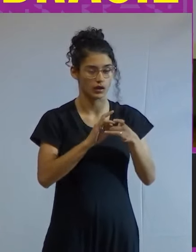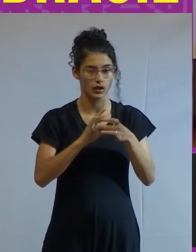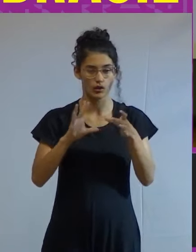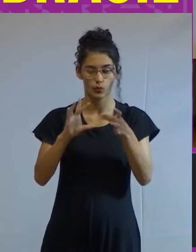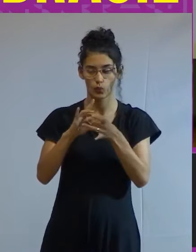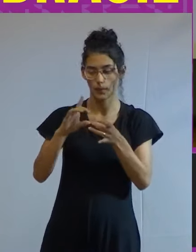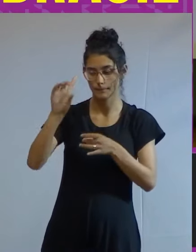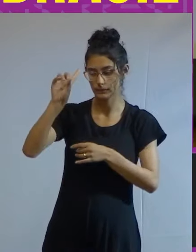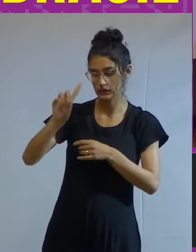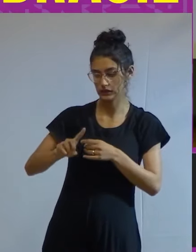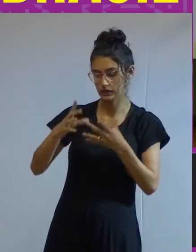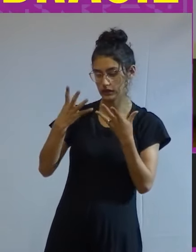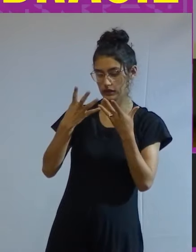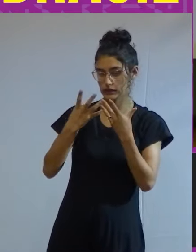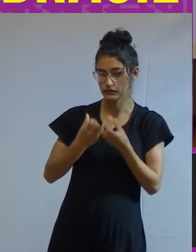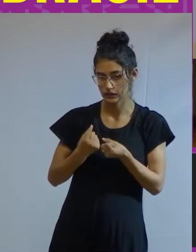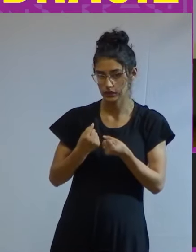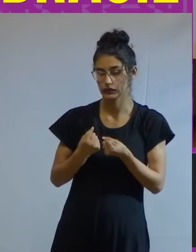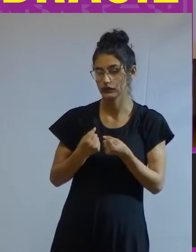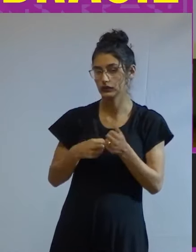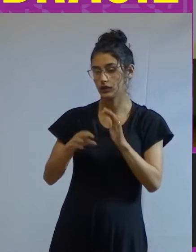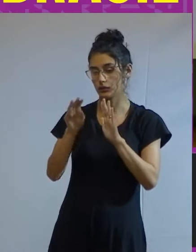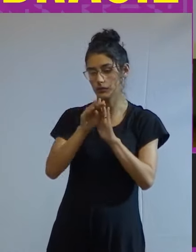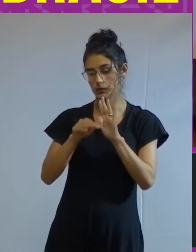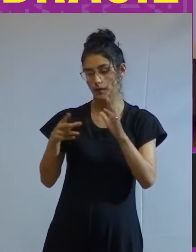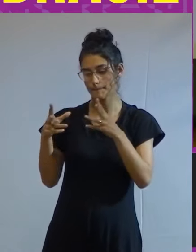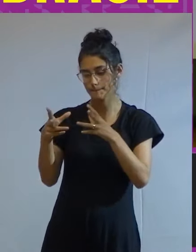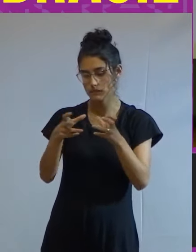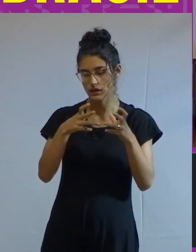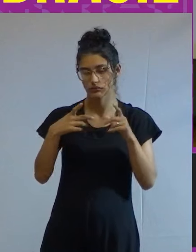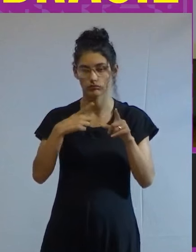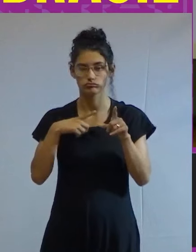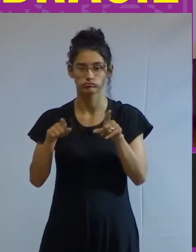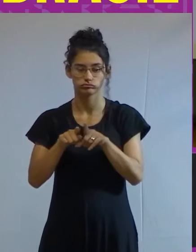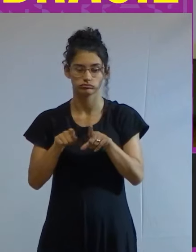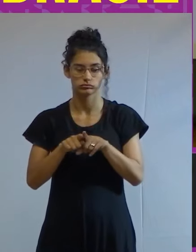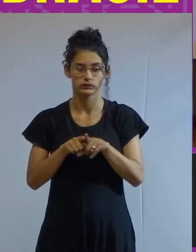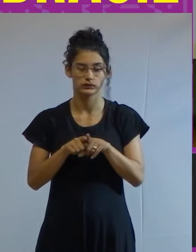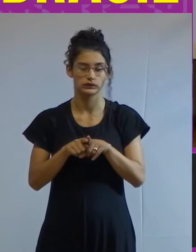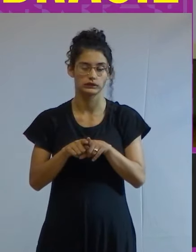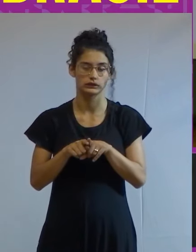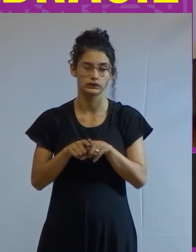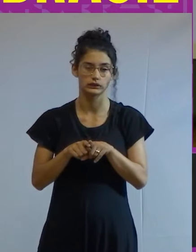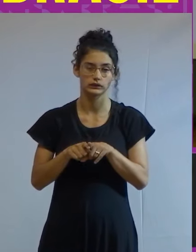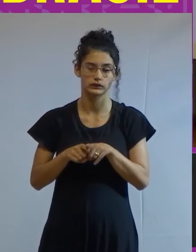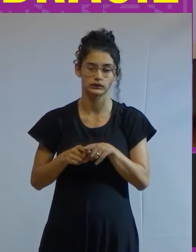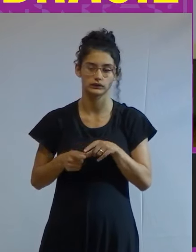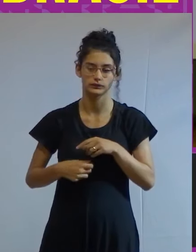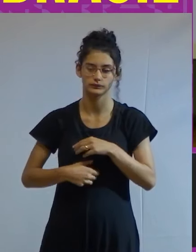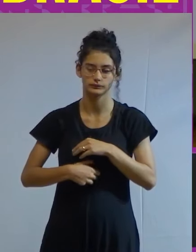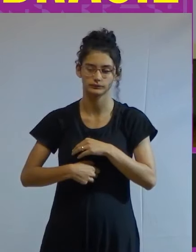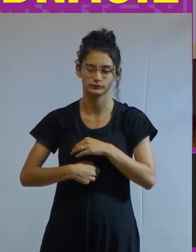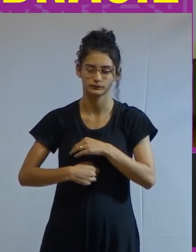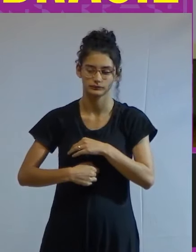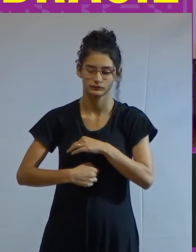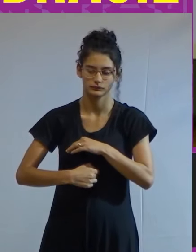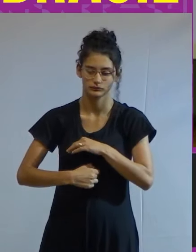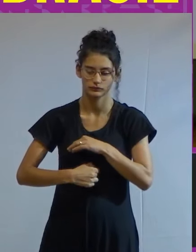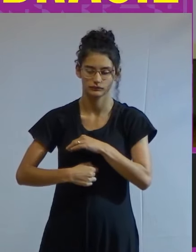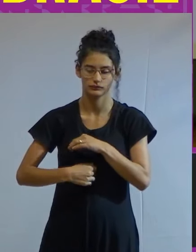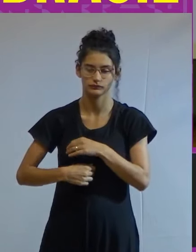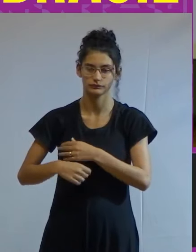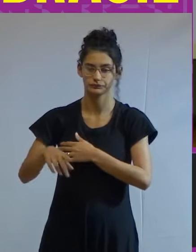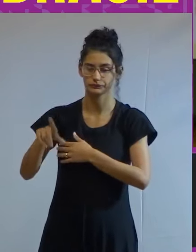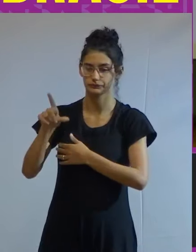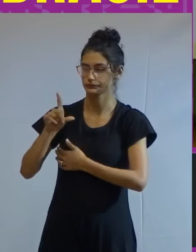aceitam uma certa precedência da esquerda na determinação da aliança